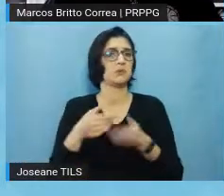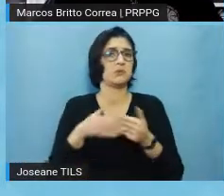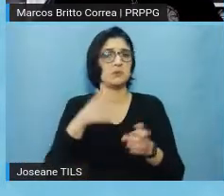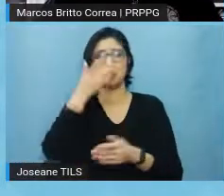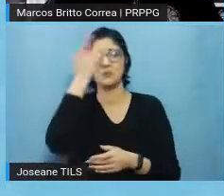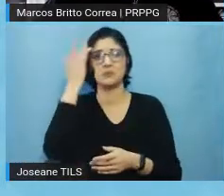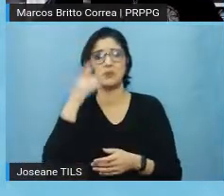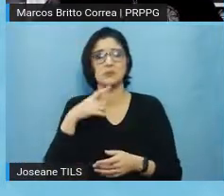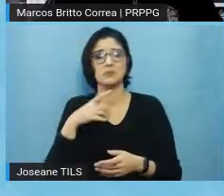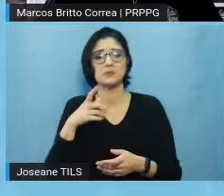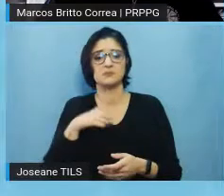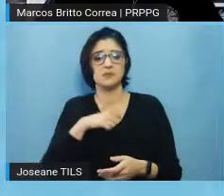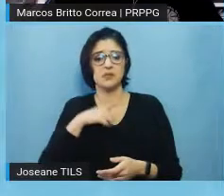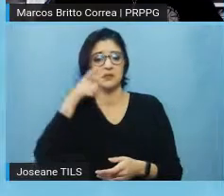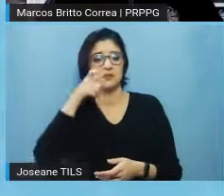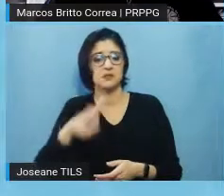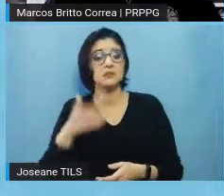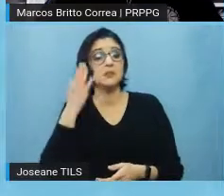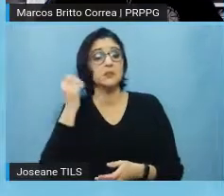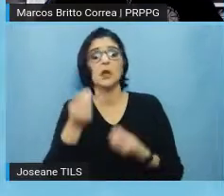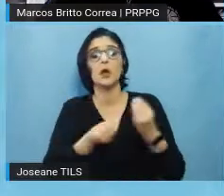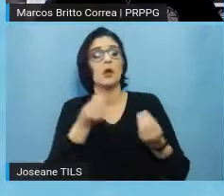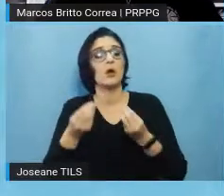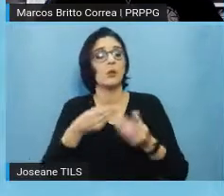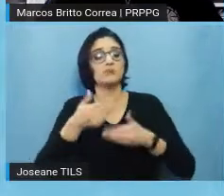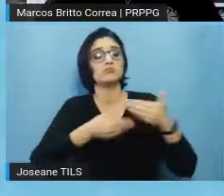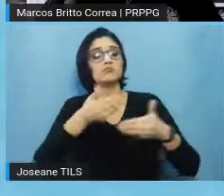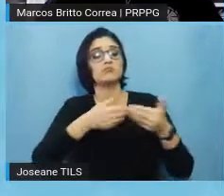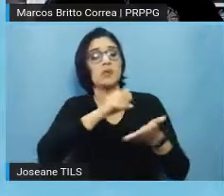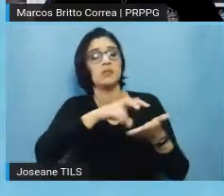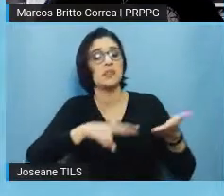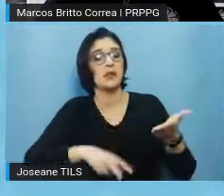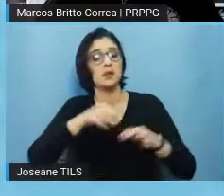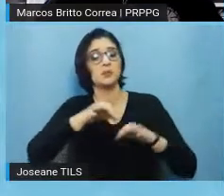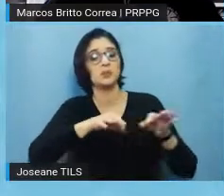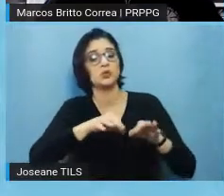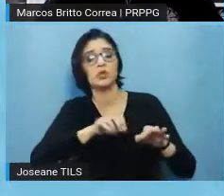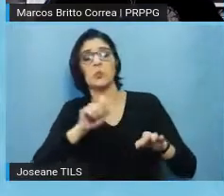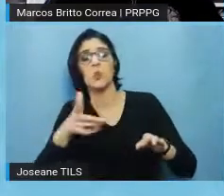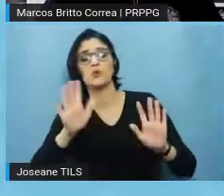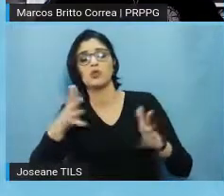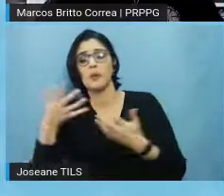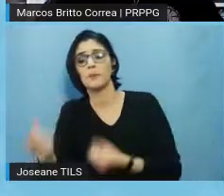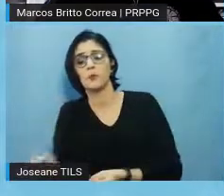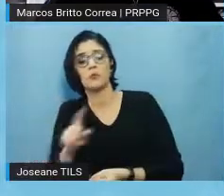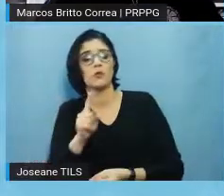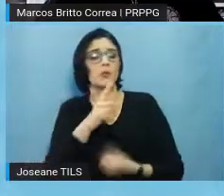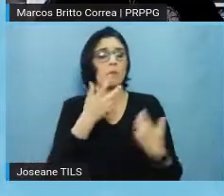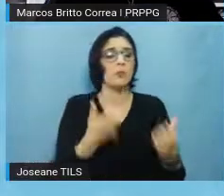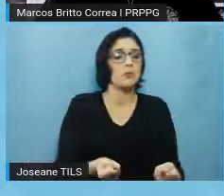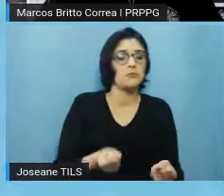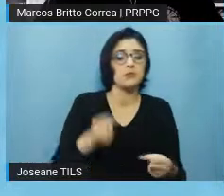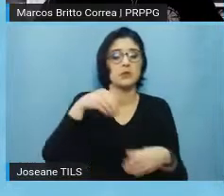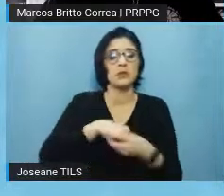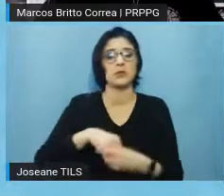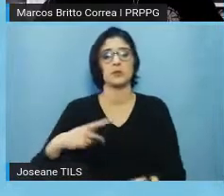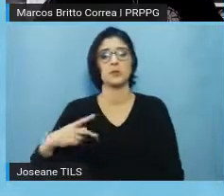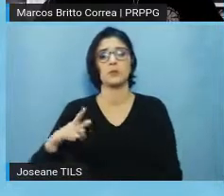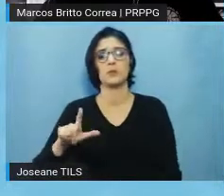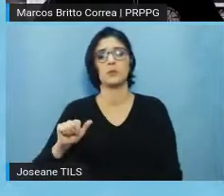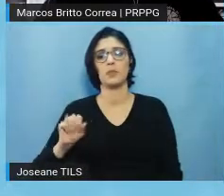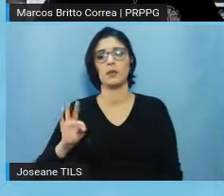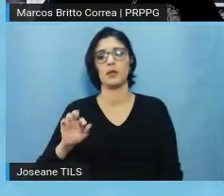saber, né, a que pé anda e como está a análise dos projetos e quais projetos estão aprovados no Brasil, por meio da Plataforma Brasil.